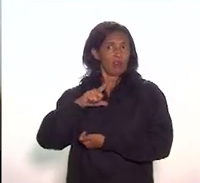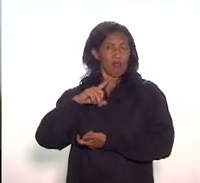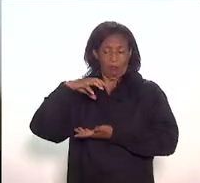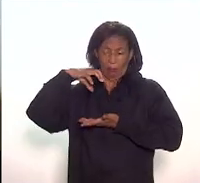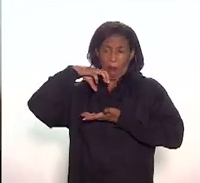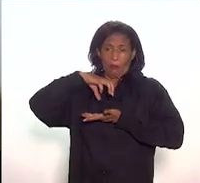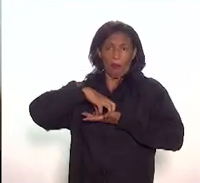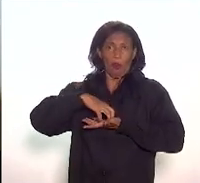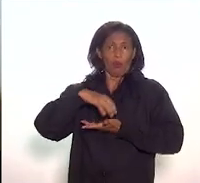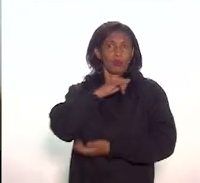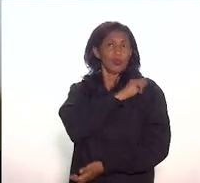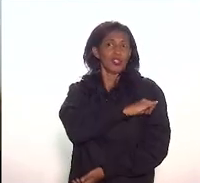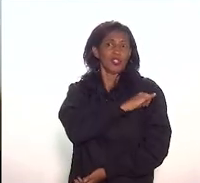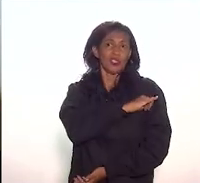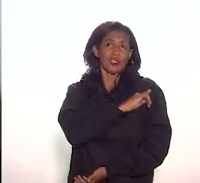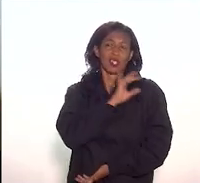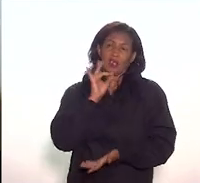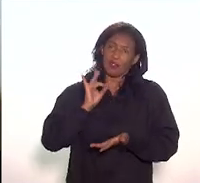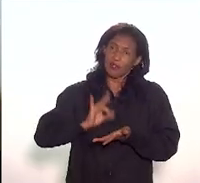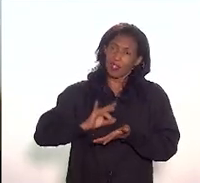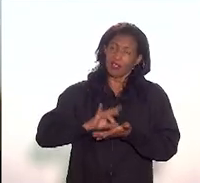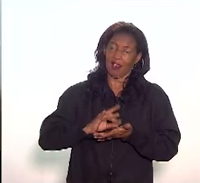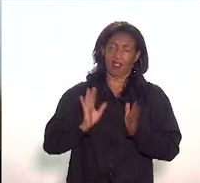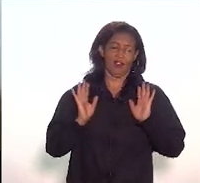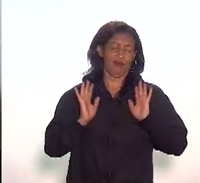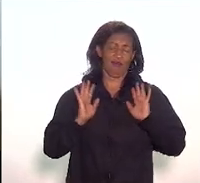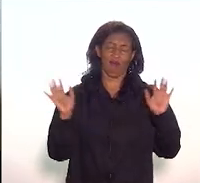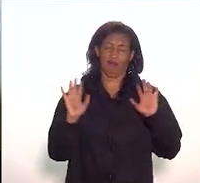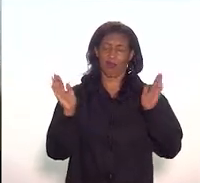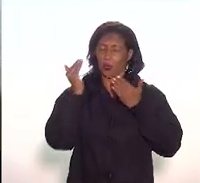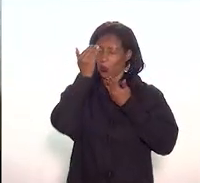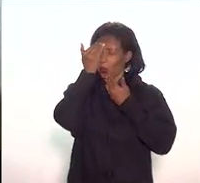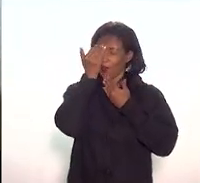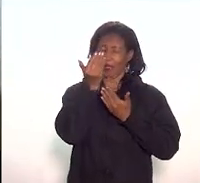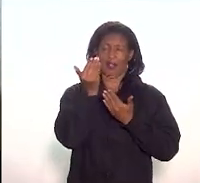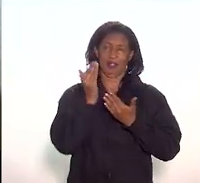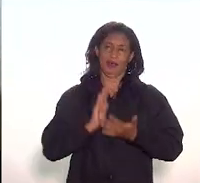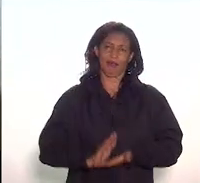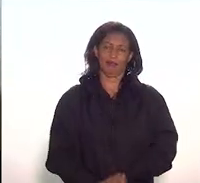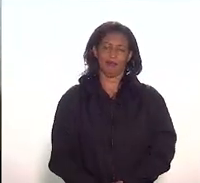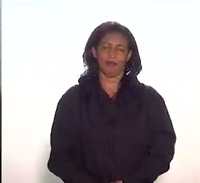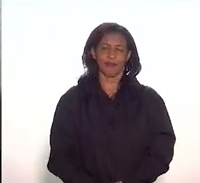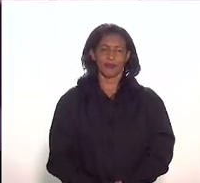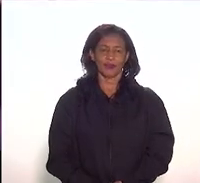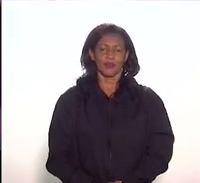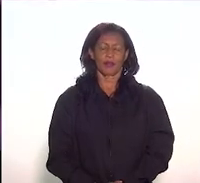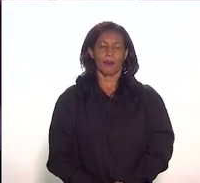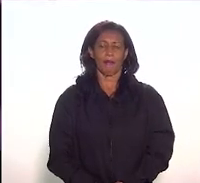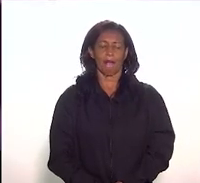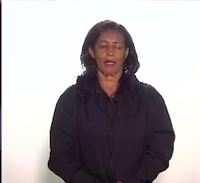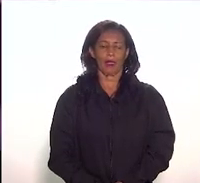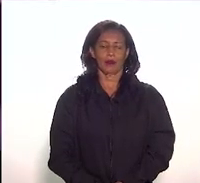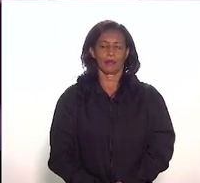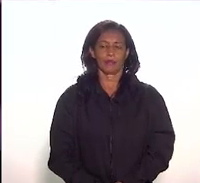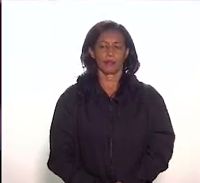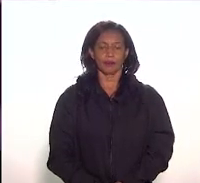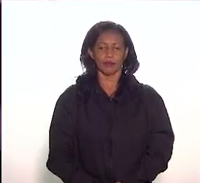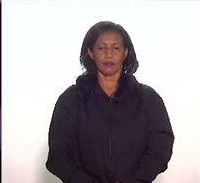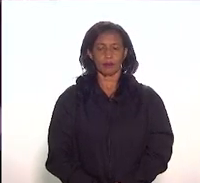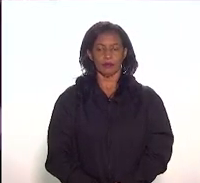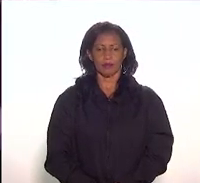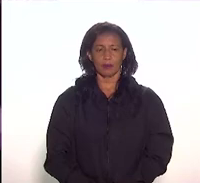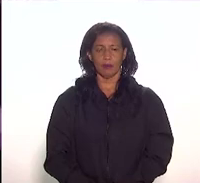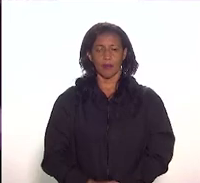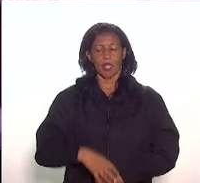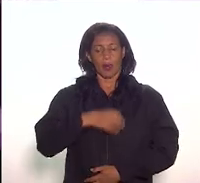Essa é a verdade dos fatos, Daniel Marcos. Muito obrigado. Obrigado. Bom, de qualquer maneira, eu falei